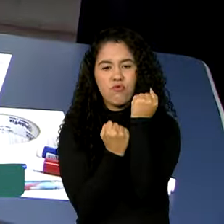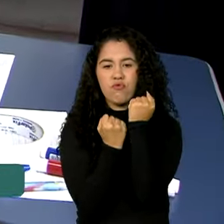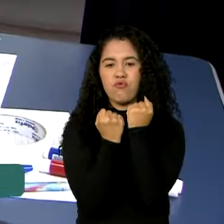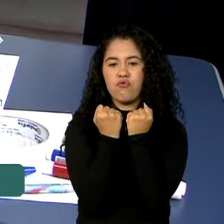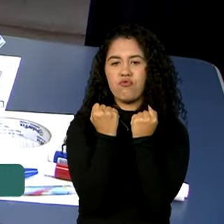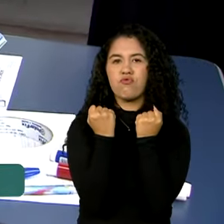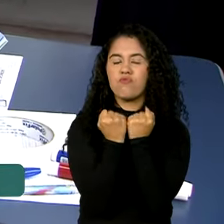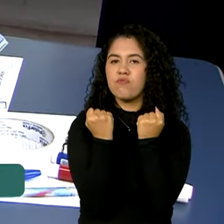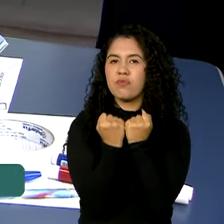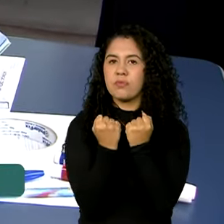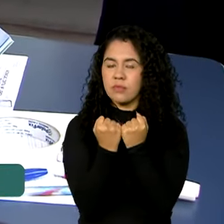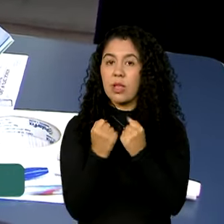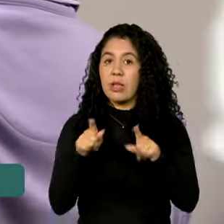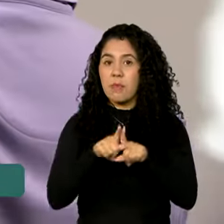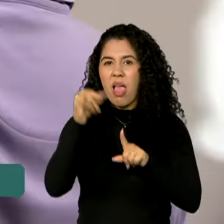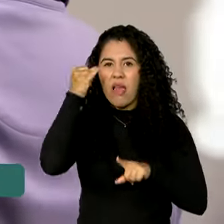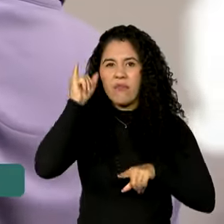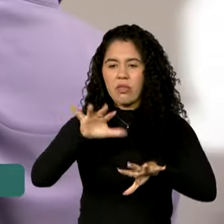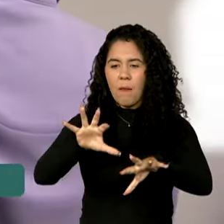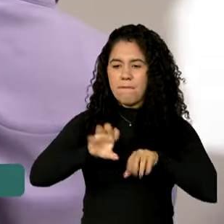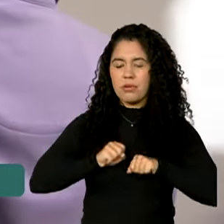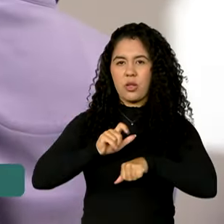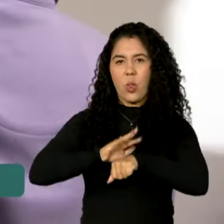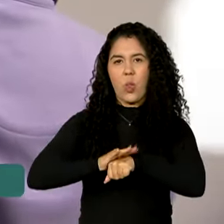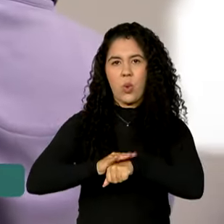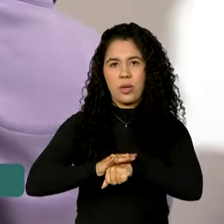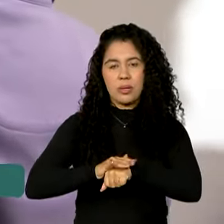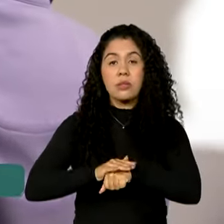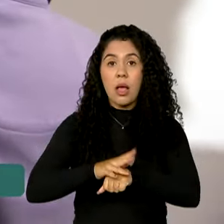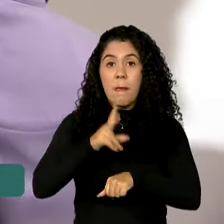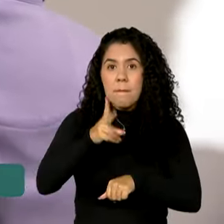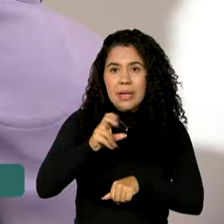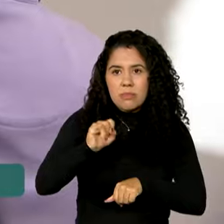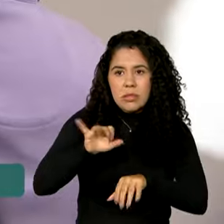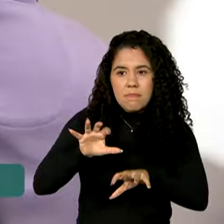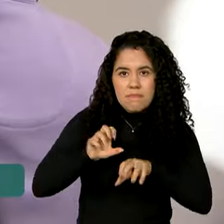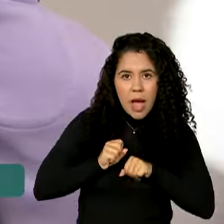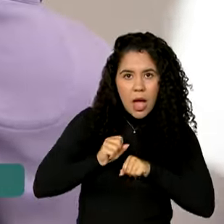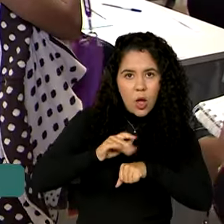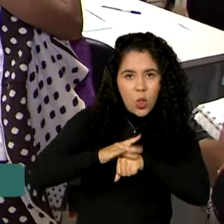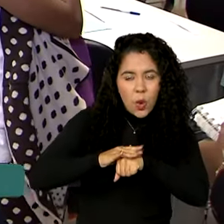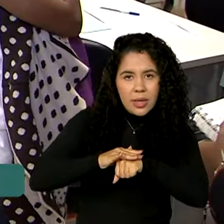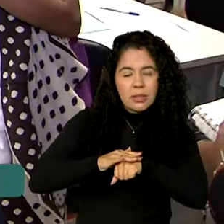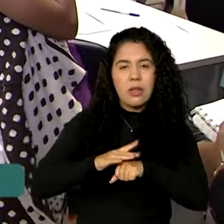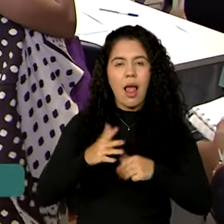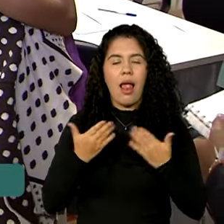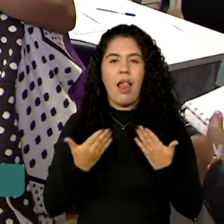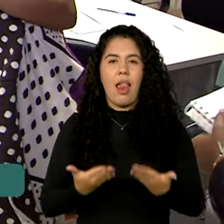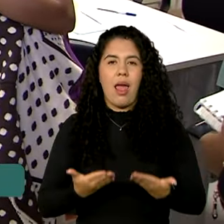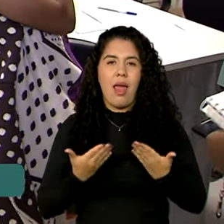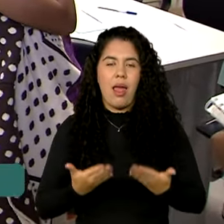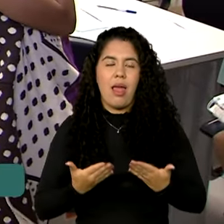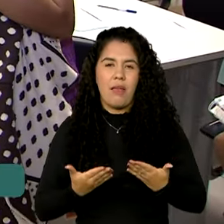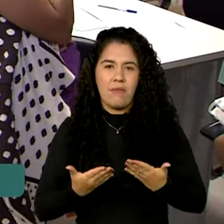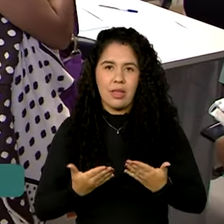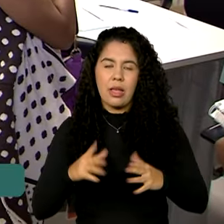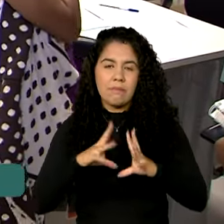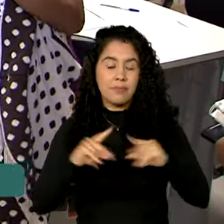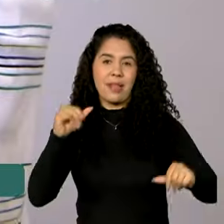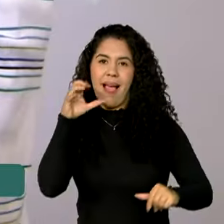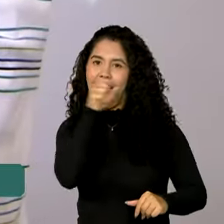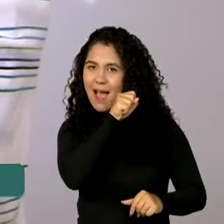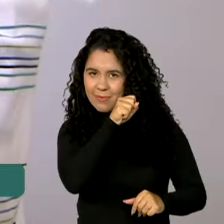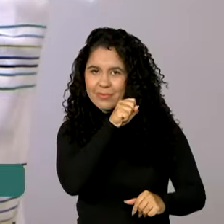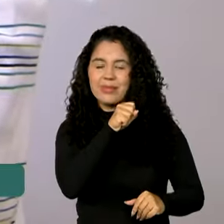e evita a chegada de doenças. E mesmo se as pessoas forem contaminadas, os sintomas são mais leves e a cura é mais